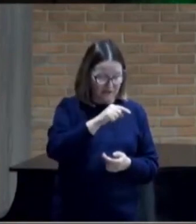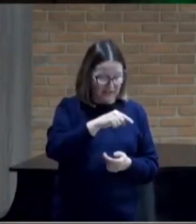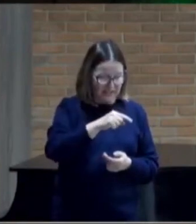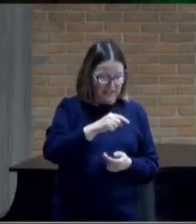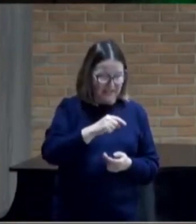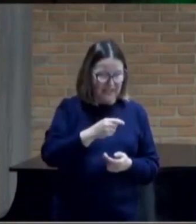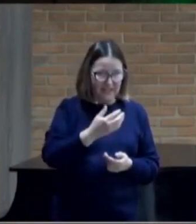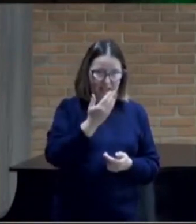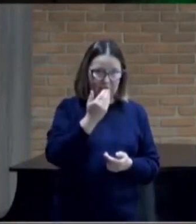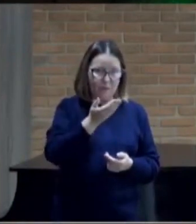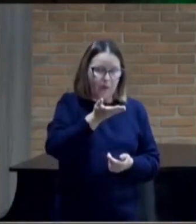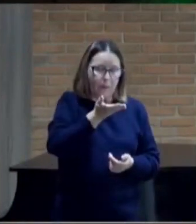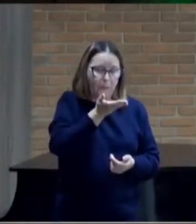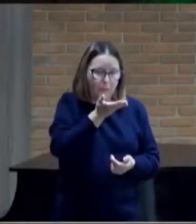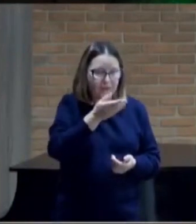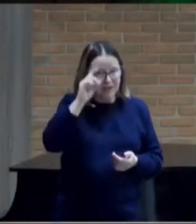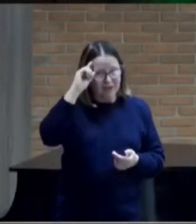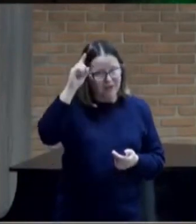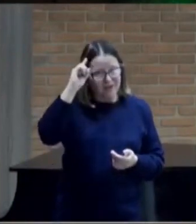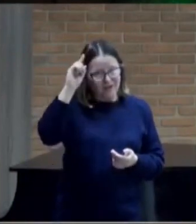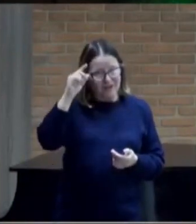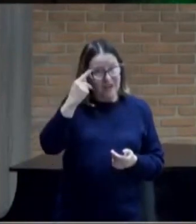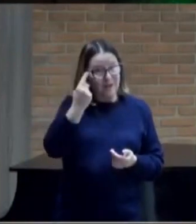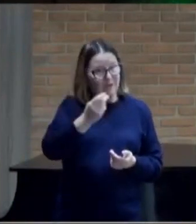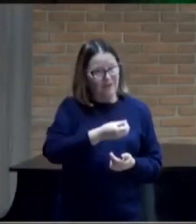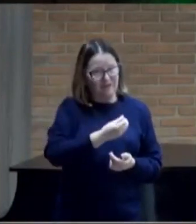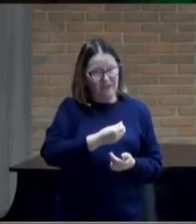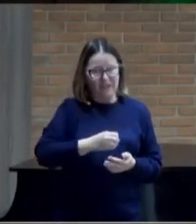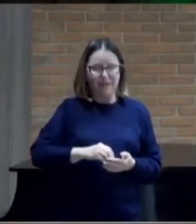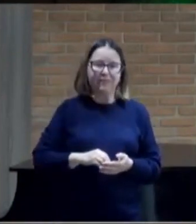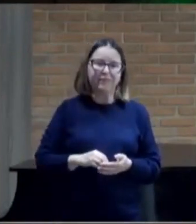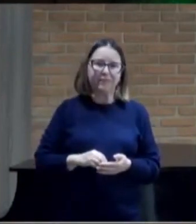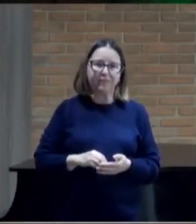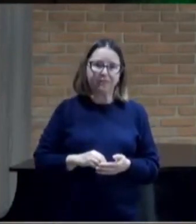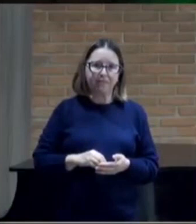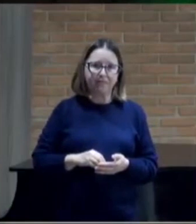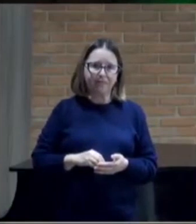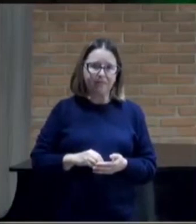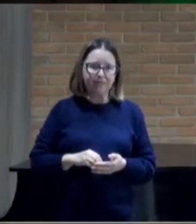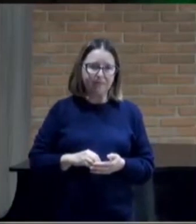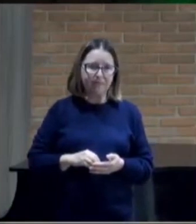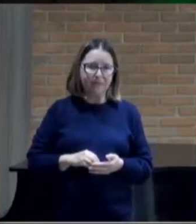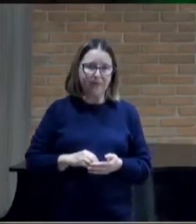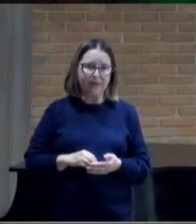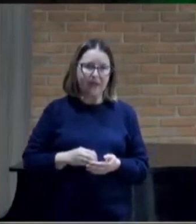comida de serpente, do que gente que vive com medo,